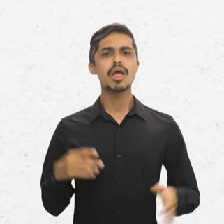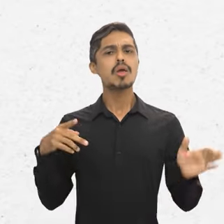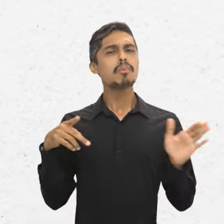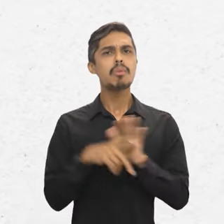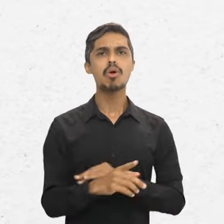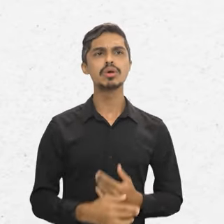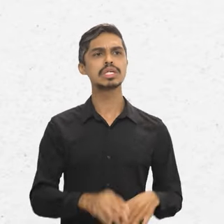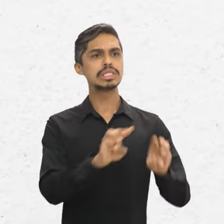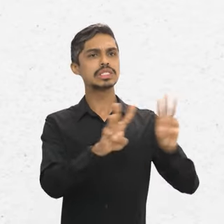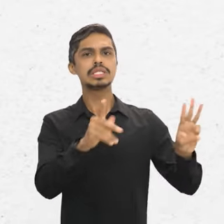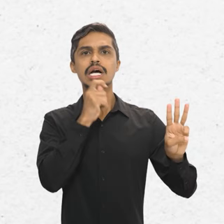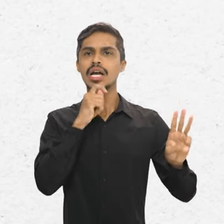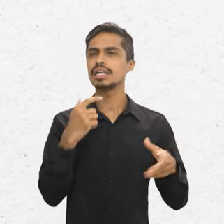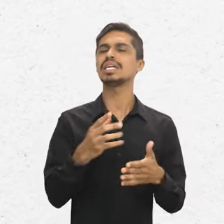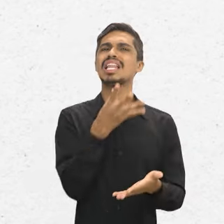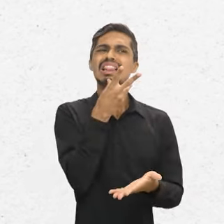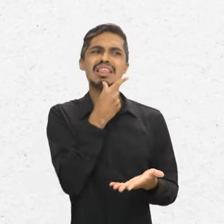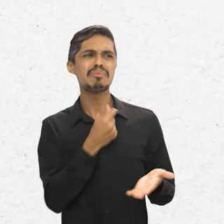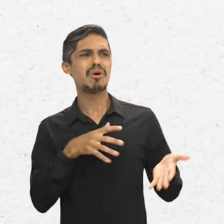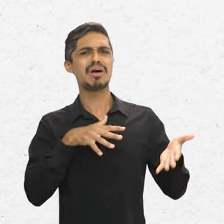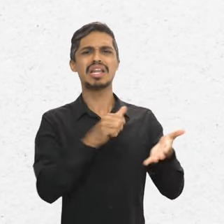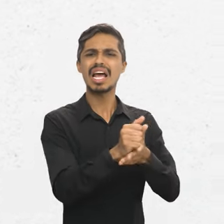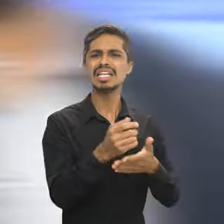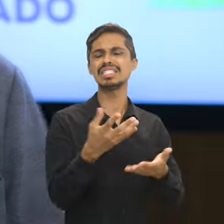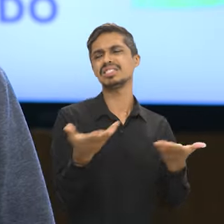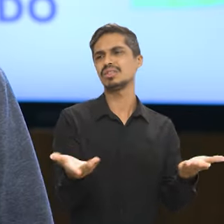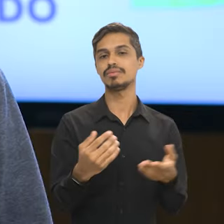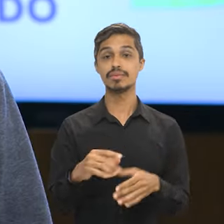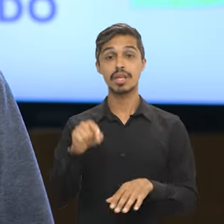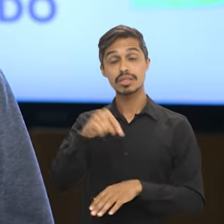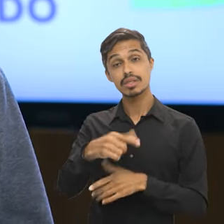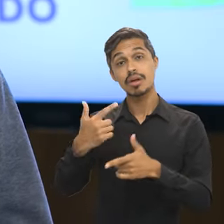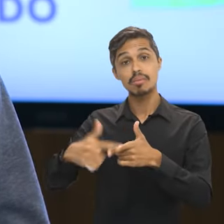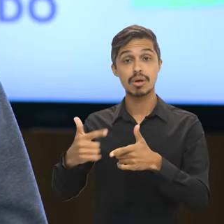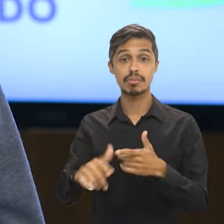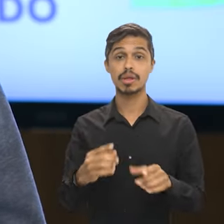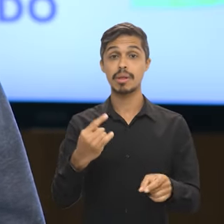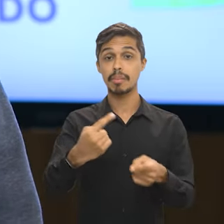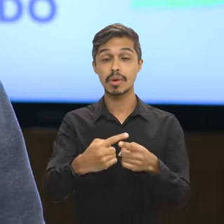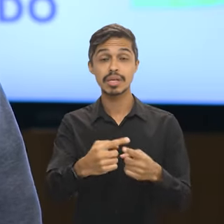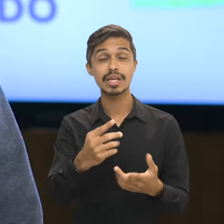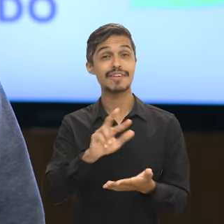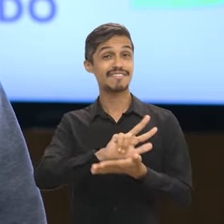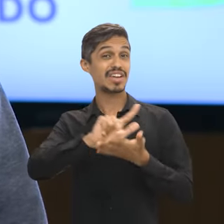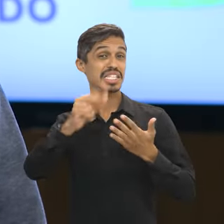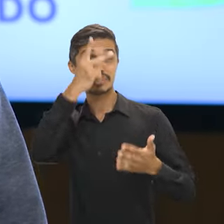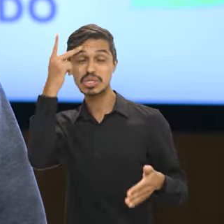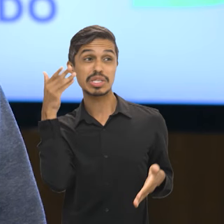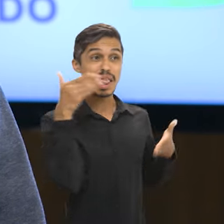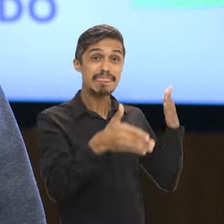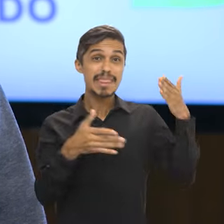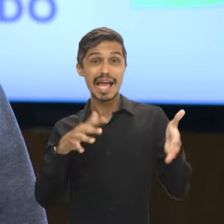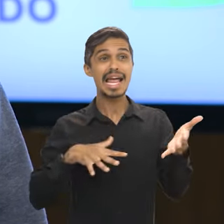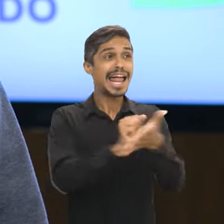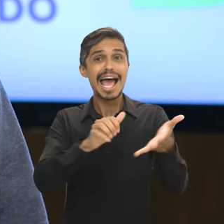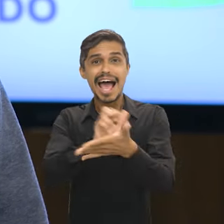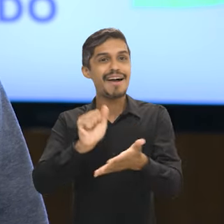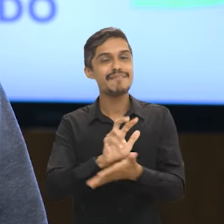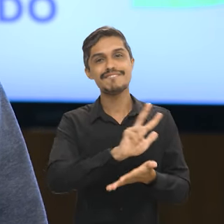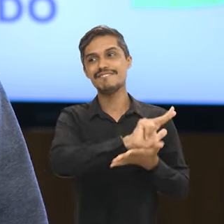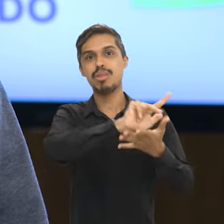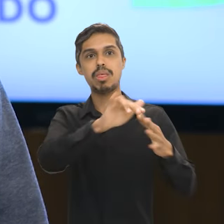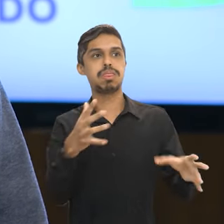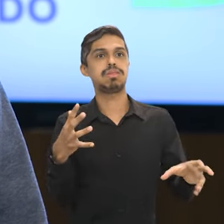Por que o site ainda está dando problema e demorando a carregar? Isso é um problema de quando muitas pessoas tentam acessar ao mesmo